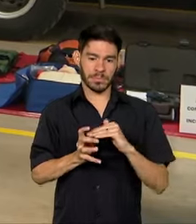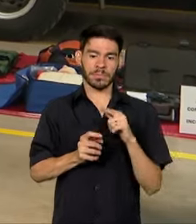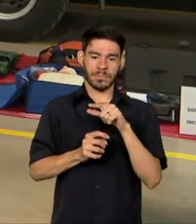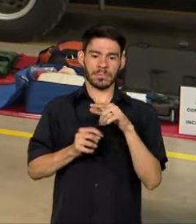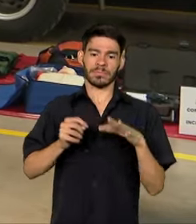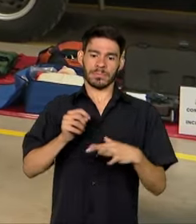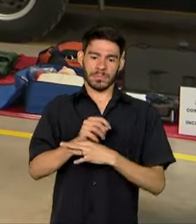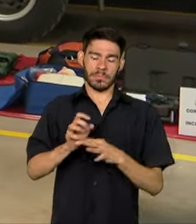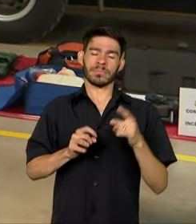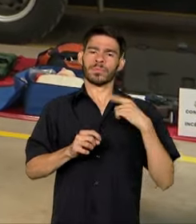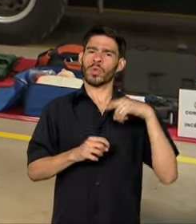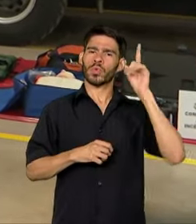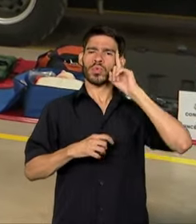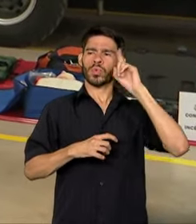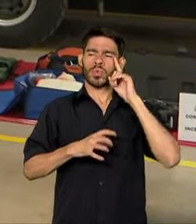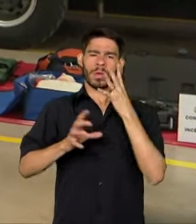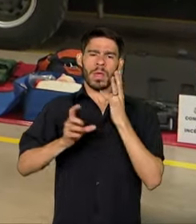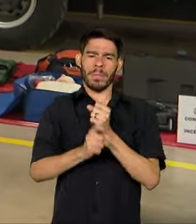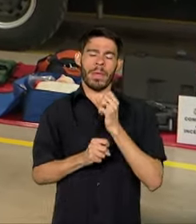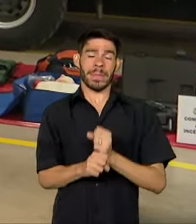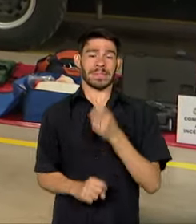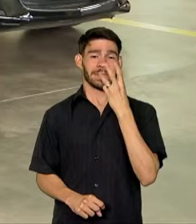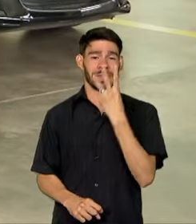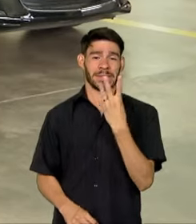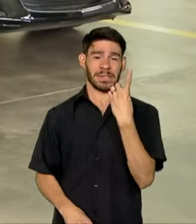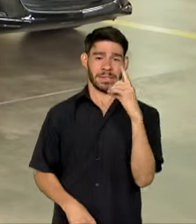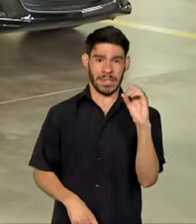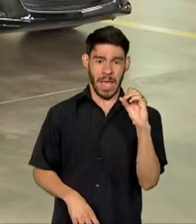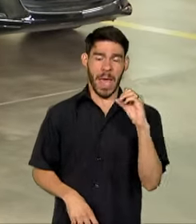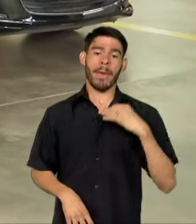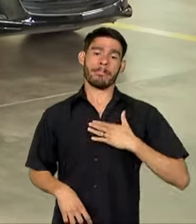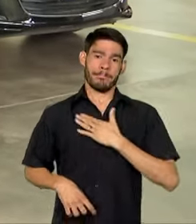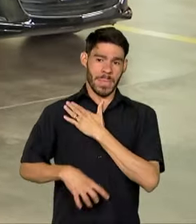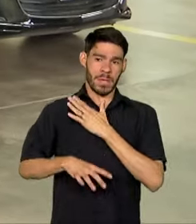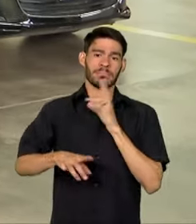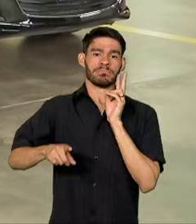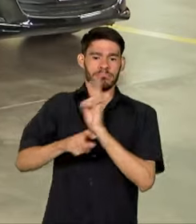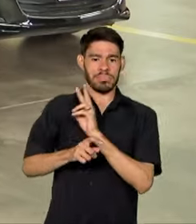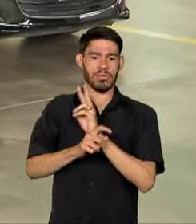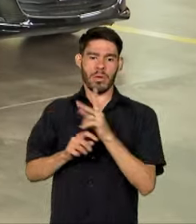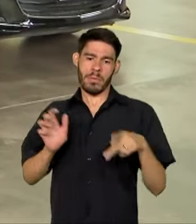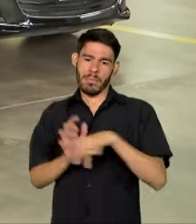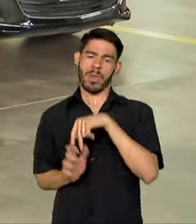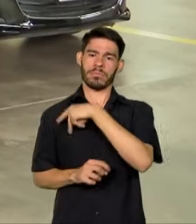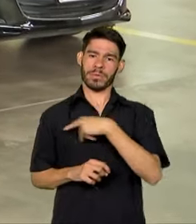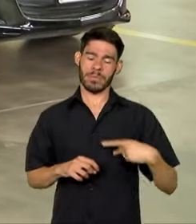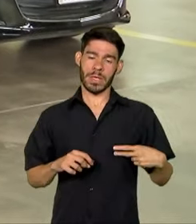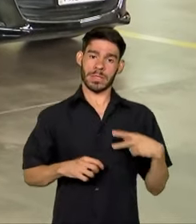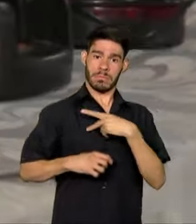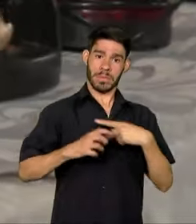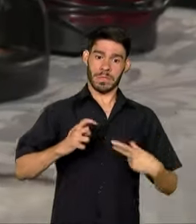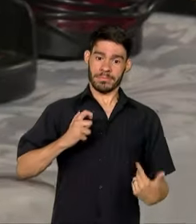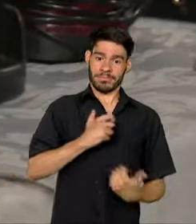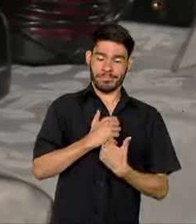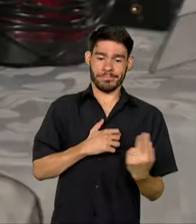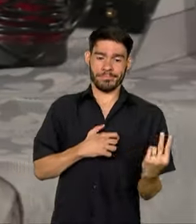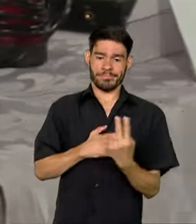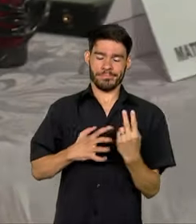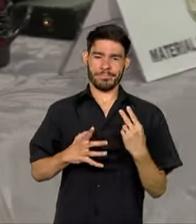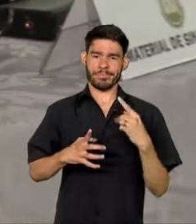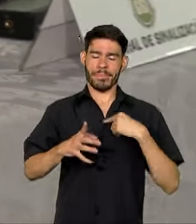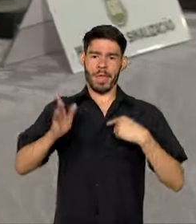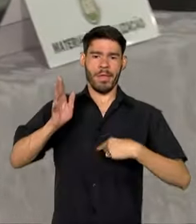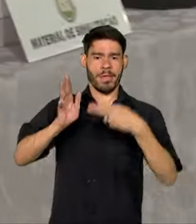dia, cerca de 310 militares cuidam da segurança do presidente e do vice-presidente. Entre os